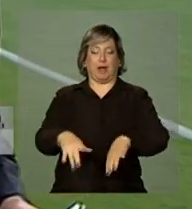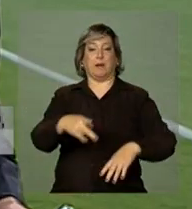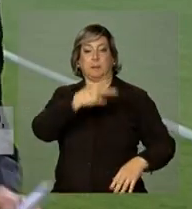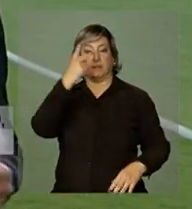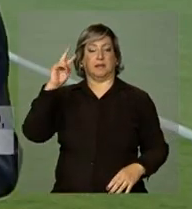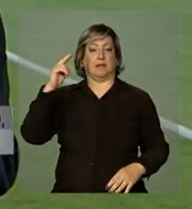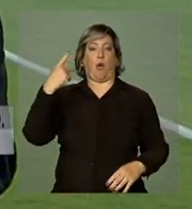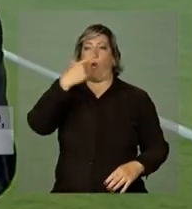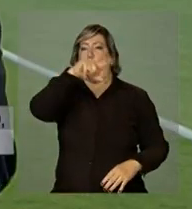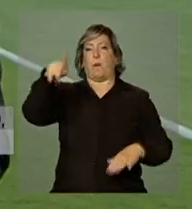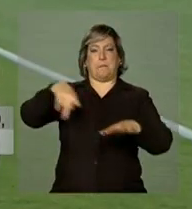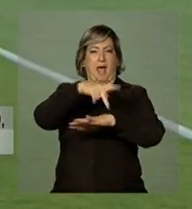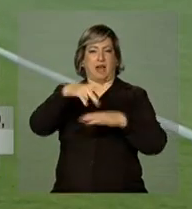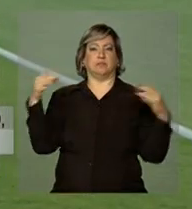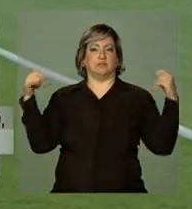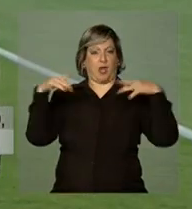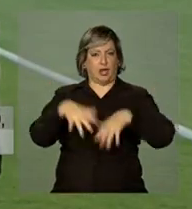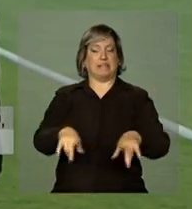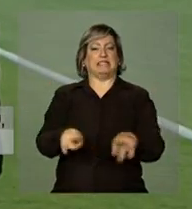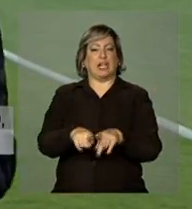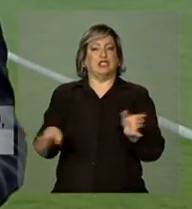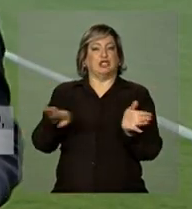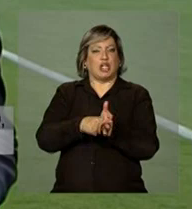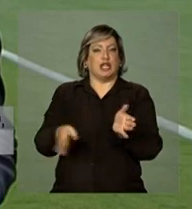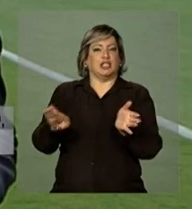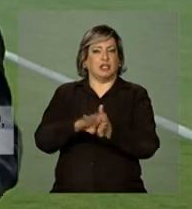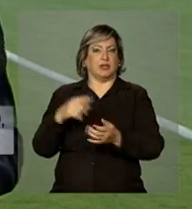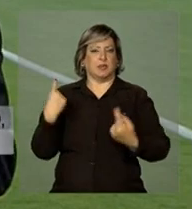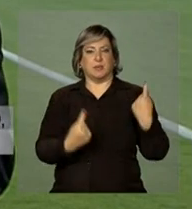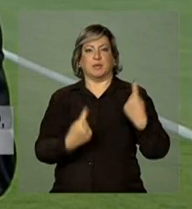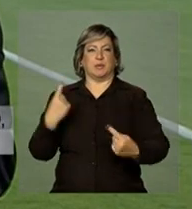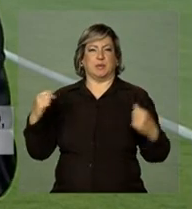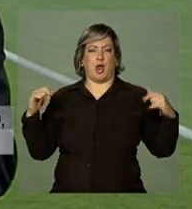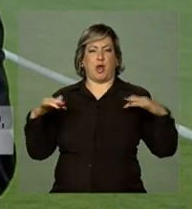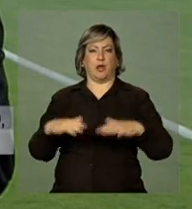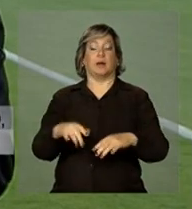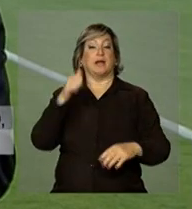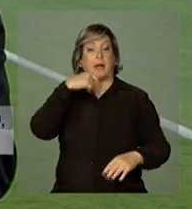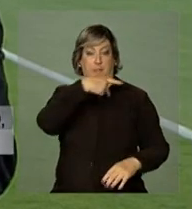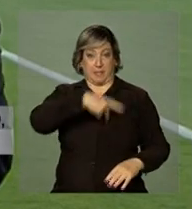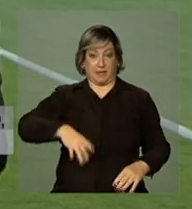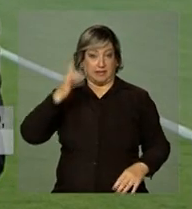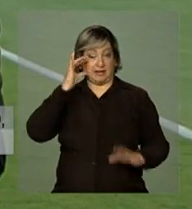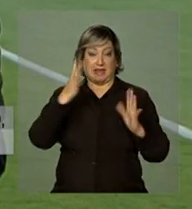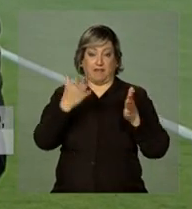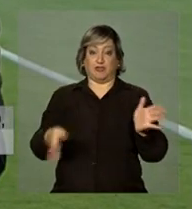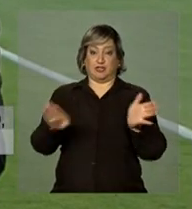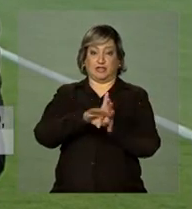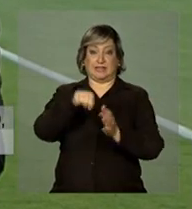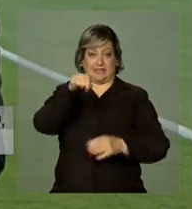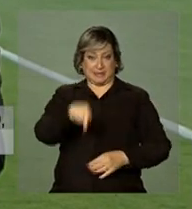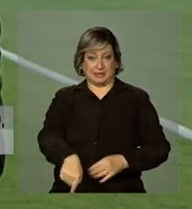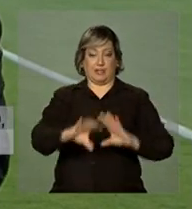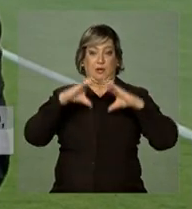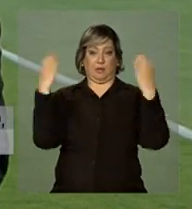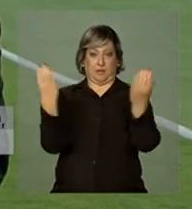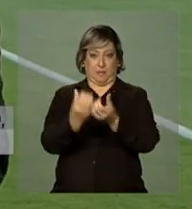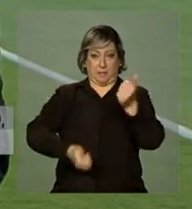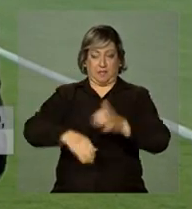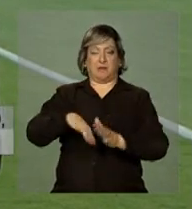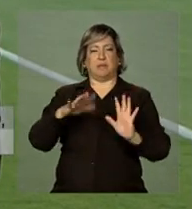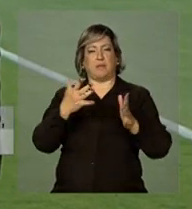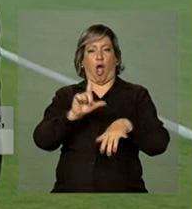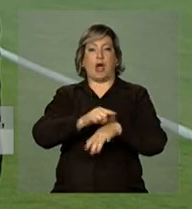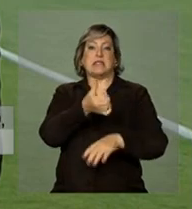internacionais e nacionais também estão chegando. A previsão é que a presidenta Dima Rousseff chegue aqui ao Maracanã por volta